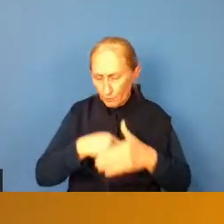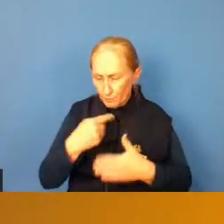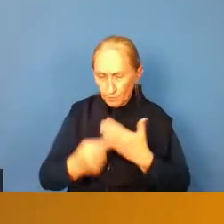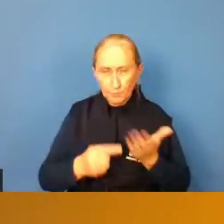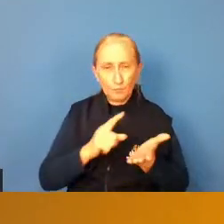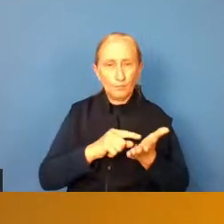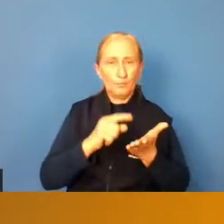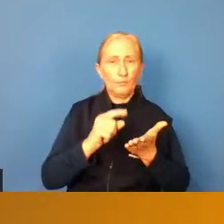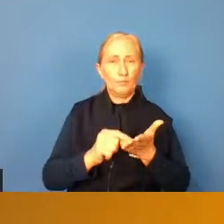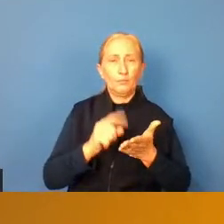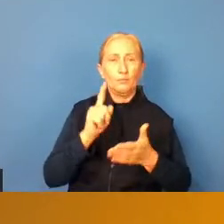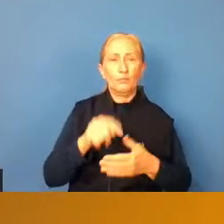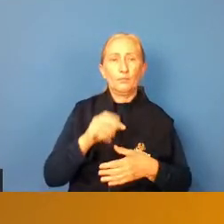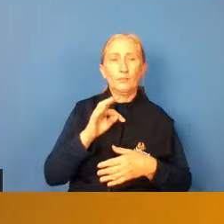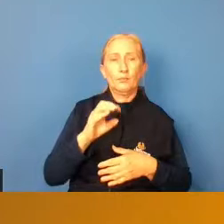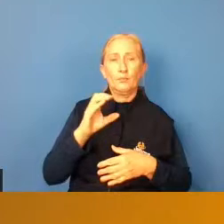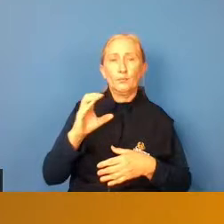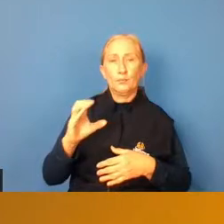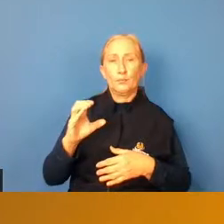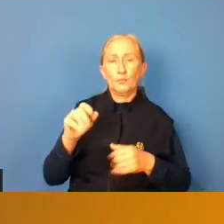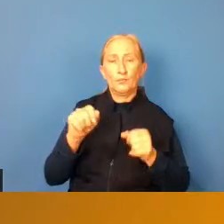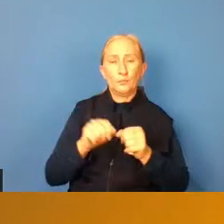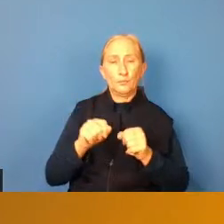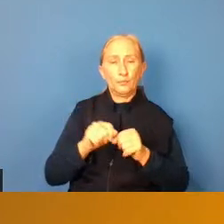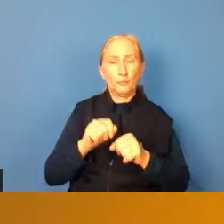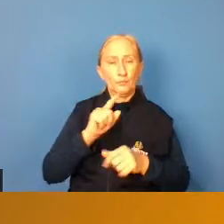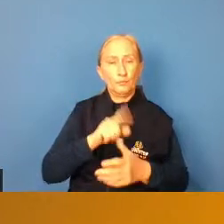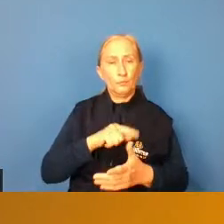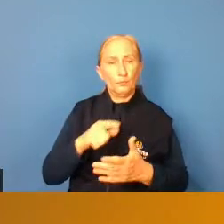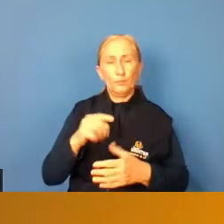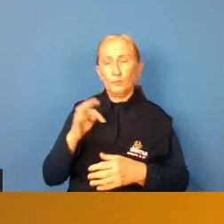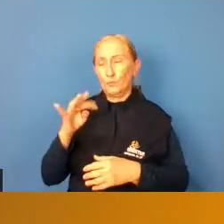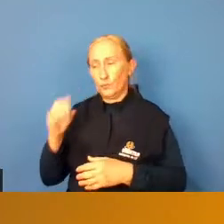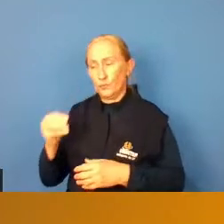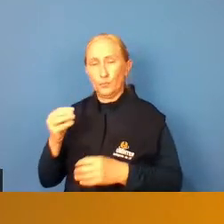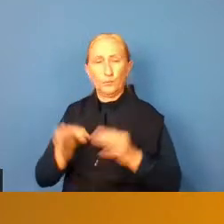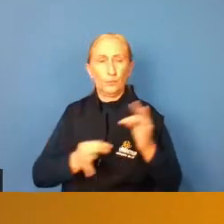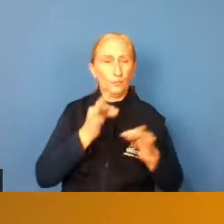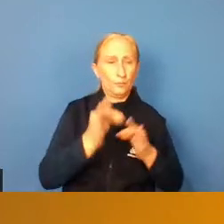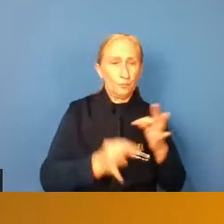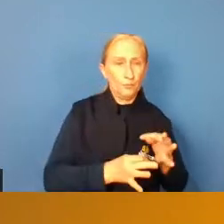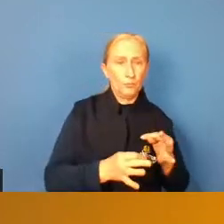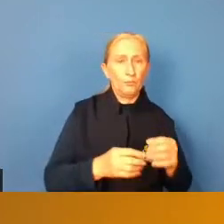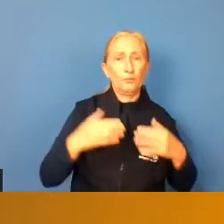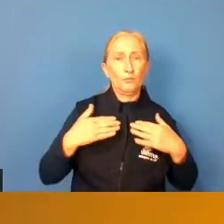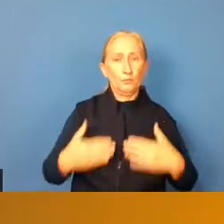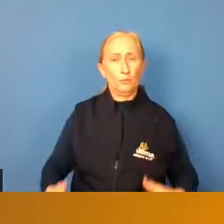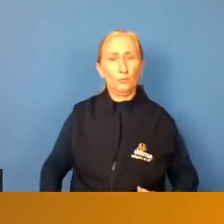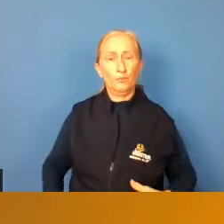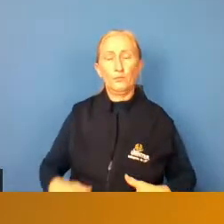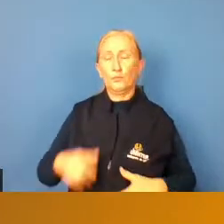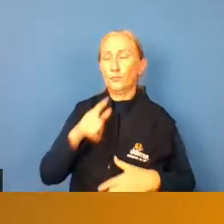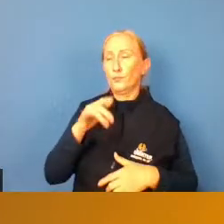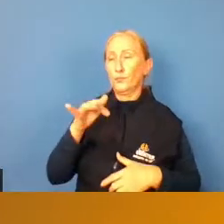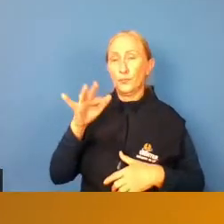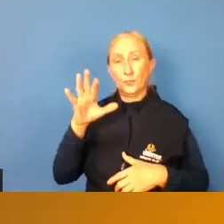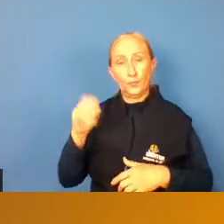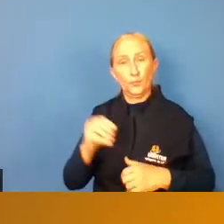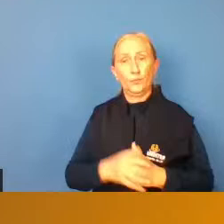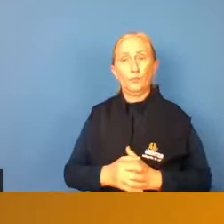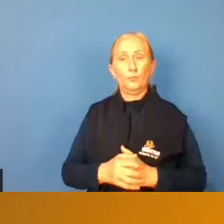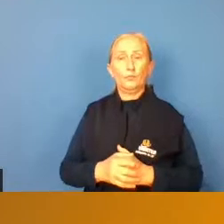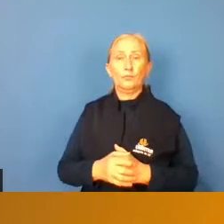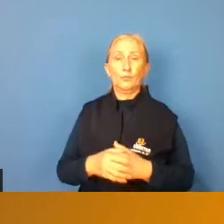de TCC eu fiz os aspectos táticos técnicos físicos físicos dos zagueiros né e